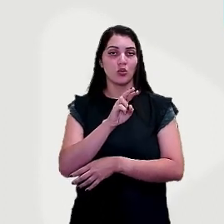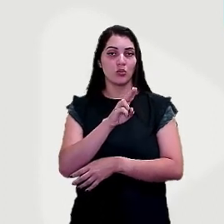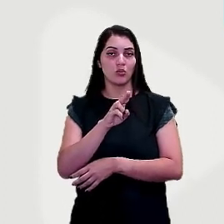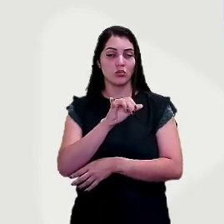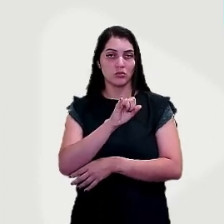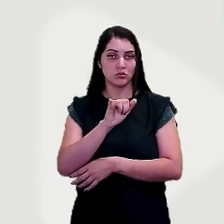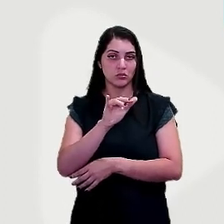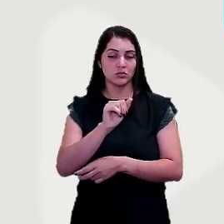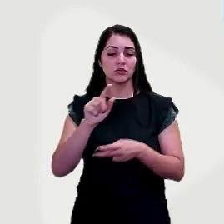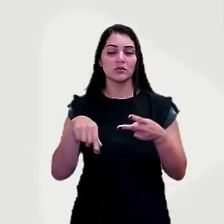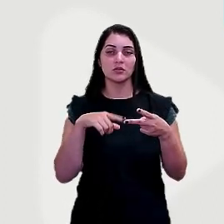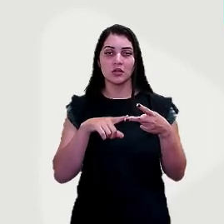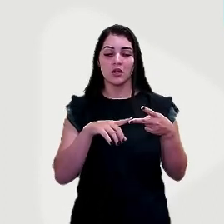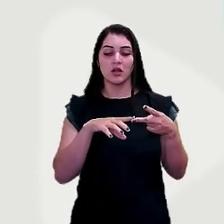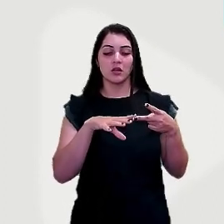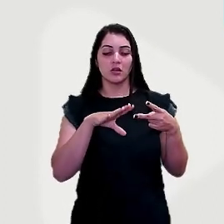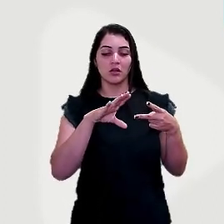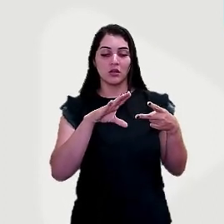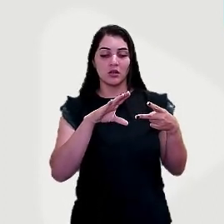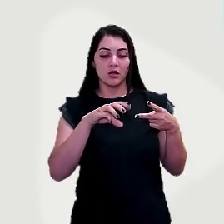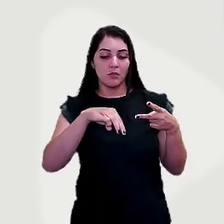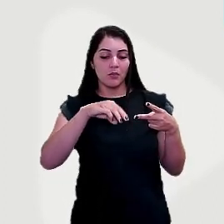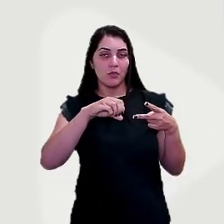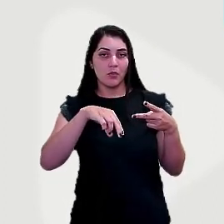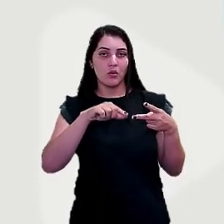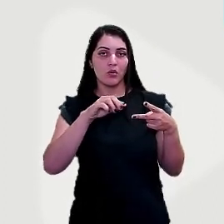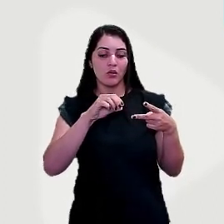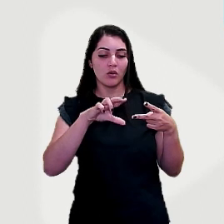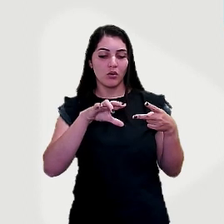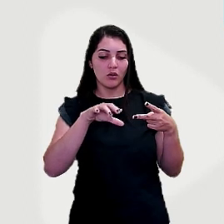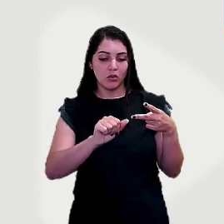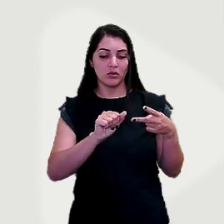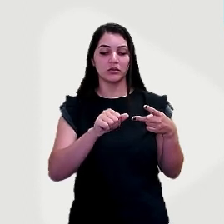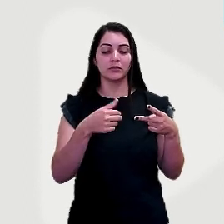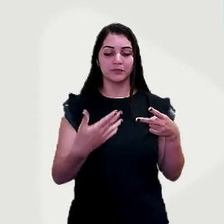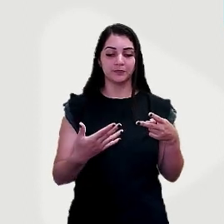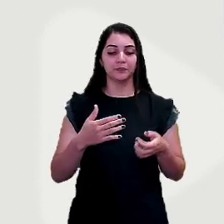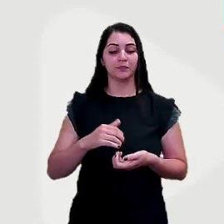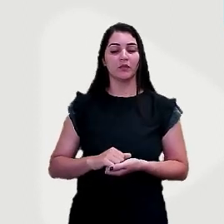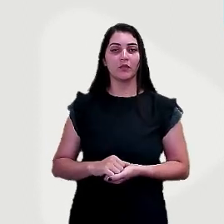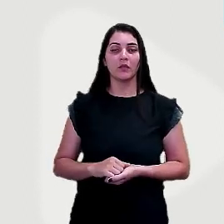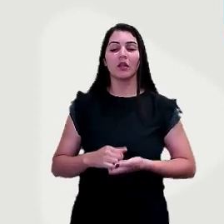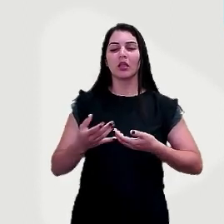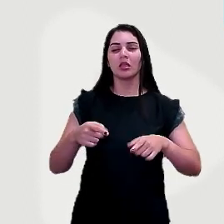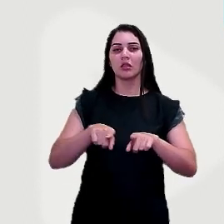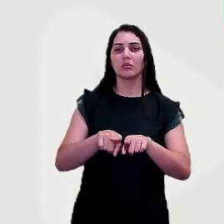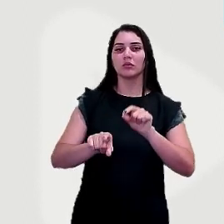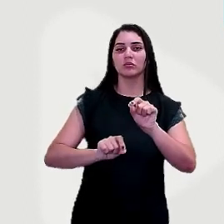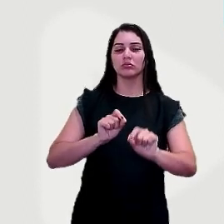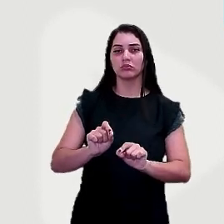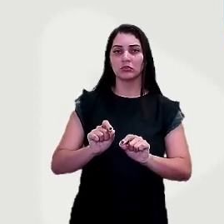China, como eles são grandes territórios, a Índia, que é um território grande, e também